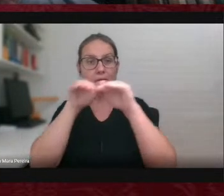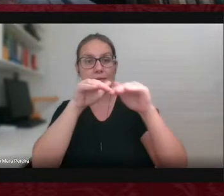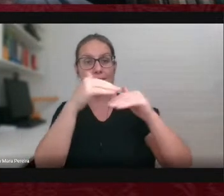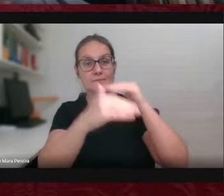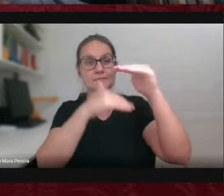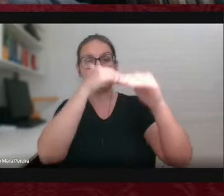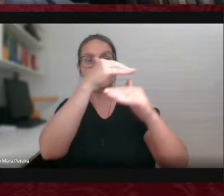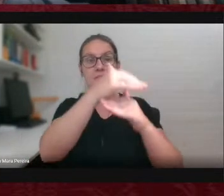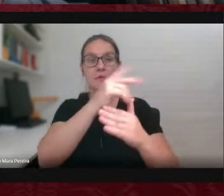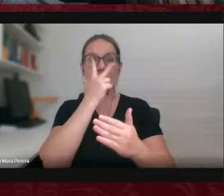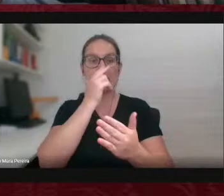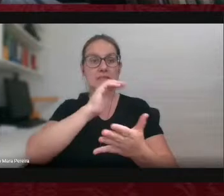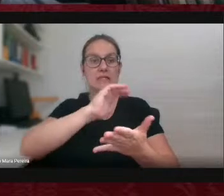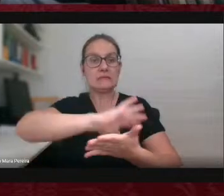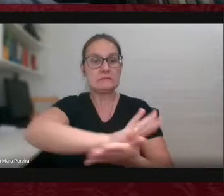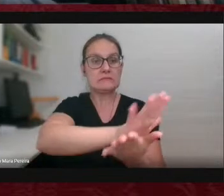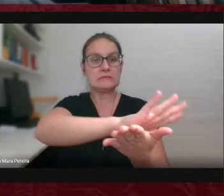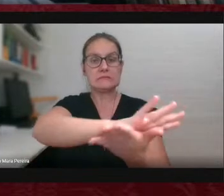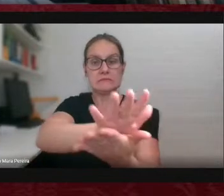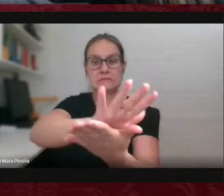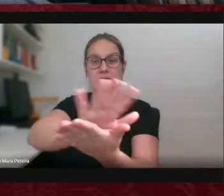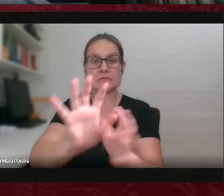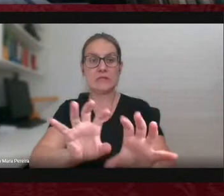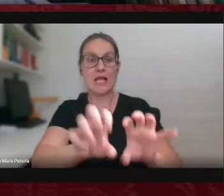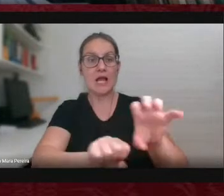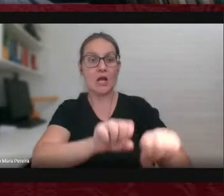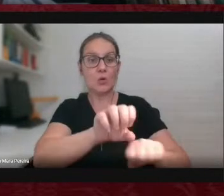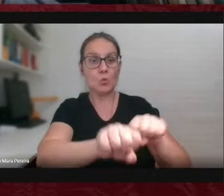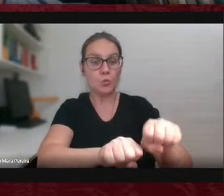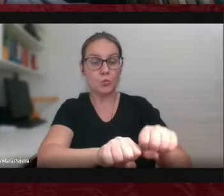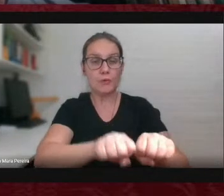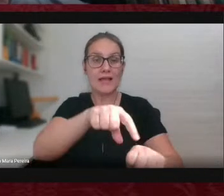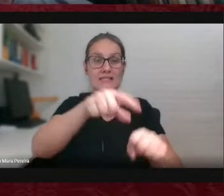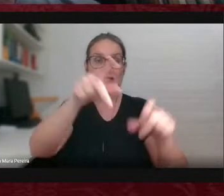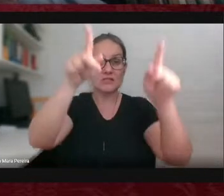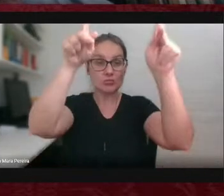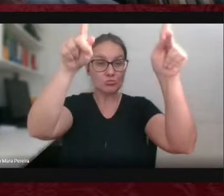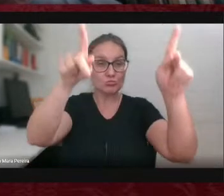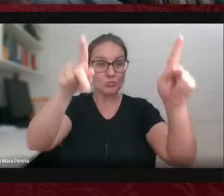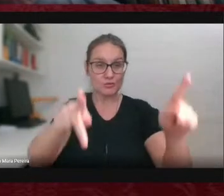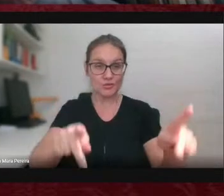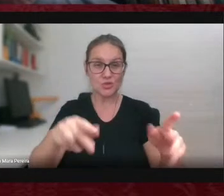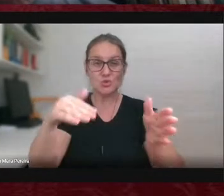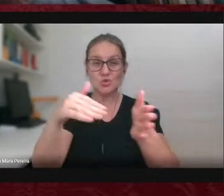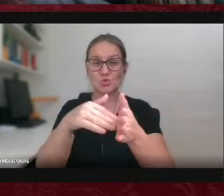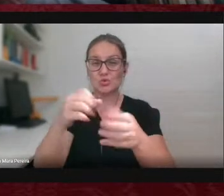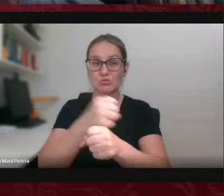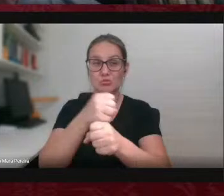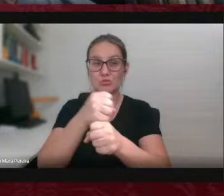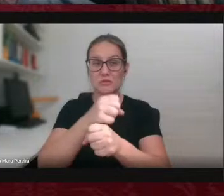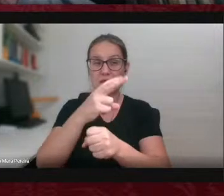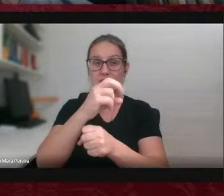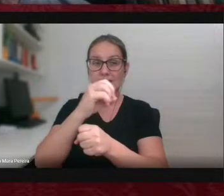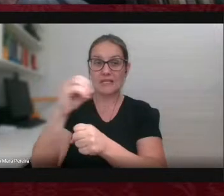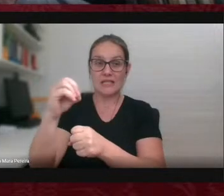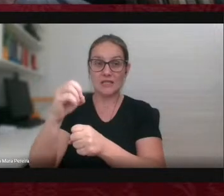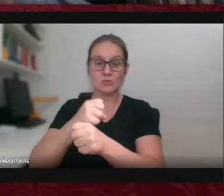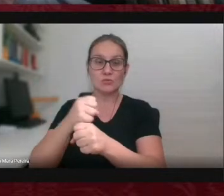predatórios aos quais estamos sujeitados, e essas populações foram sujeitadas nos últimos 500 anos nas Américas,